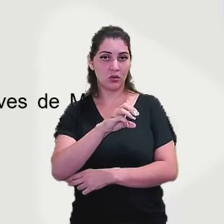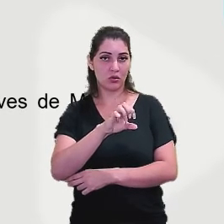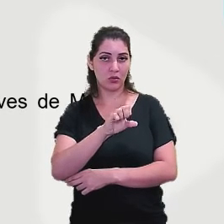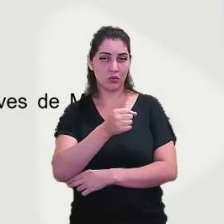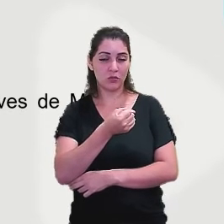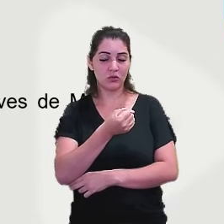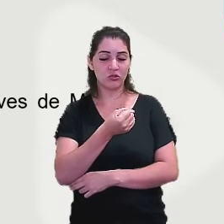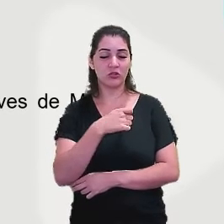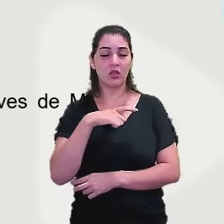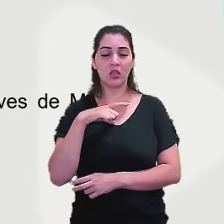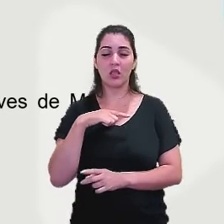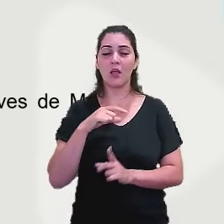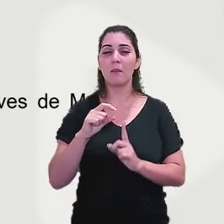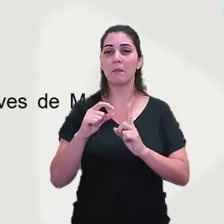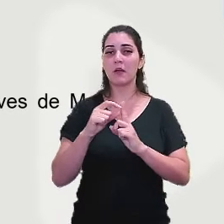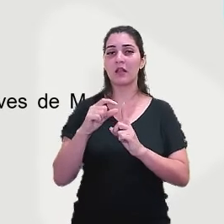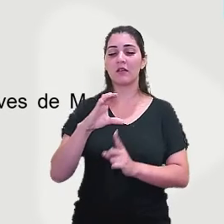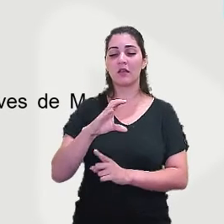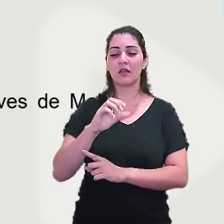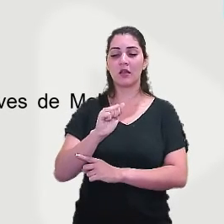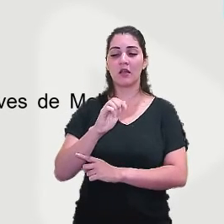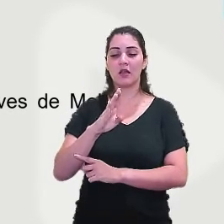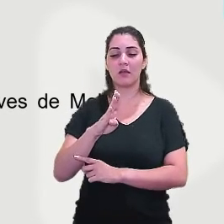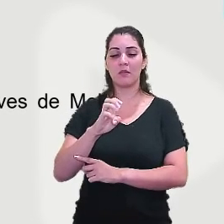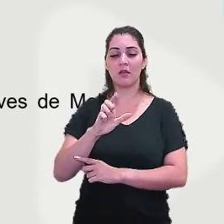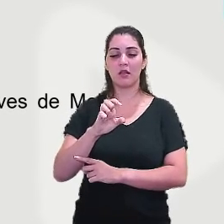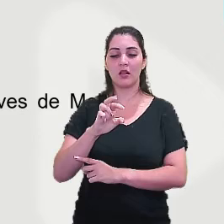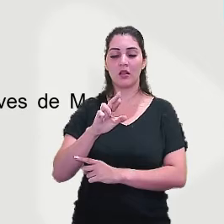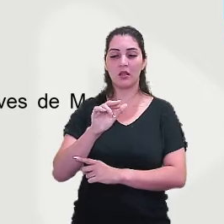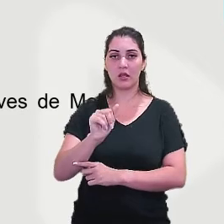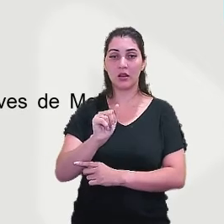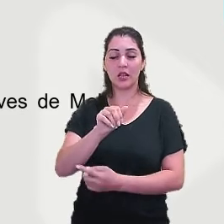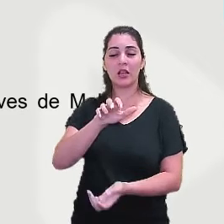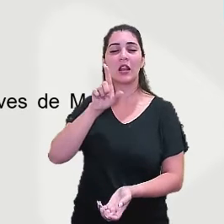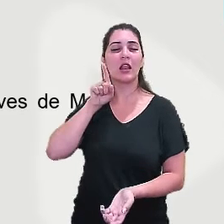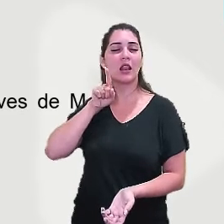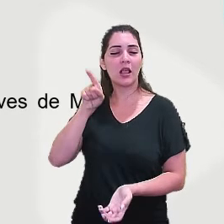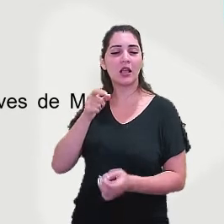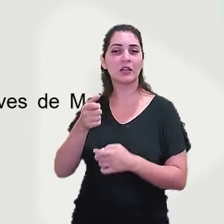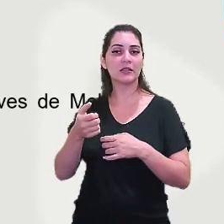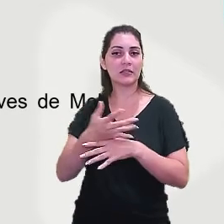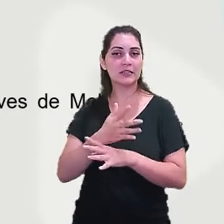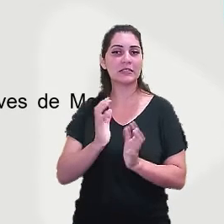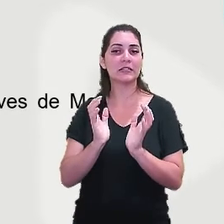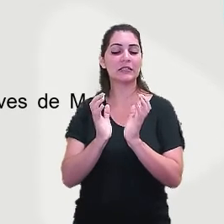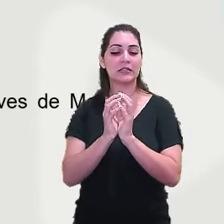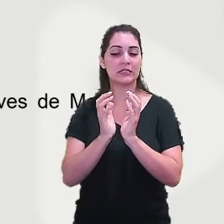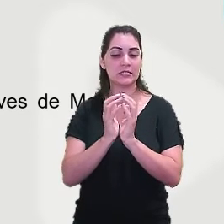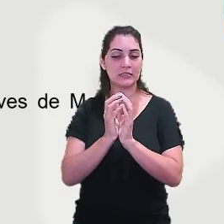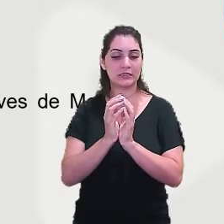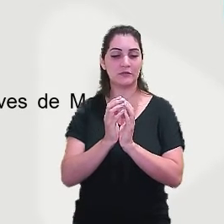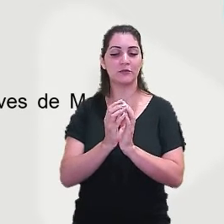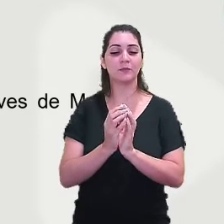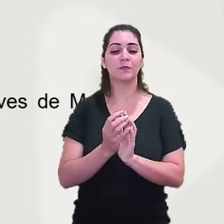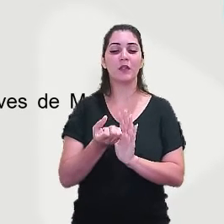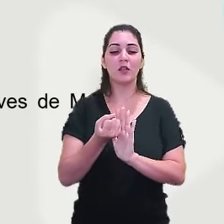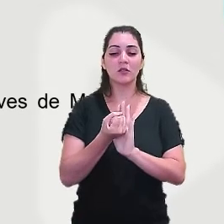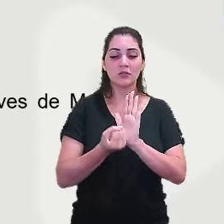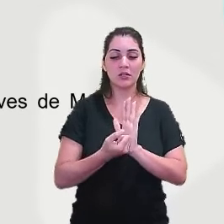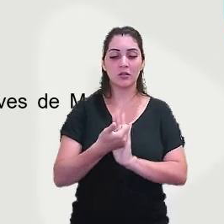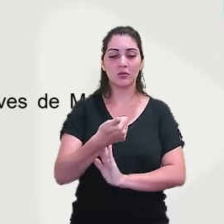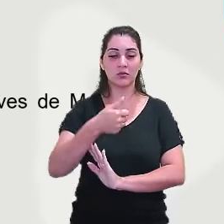tendo aterrorizado a região do Recife, nos anos finais do século XVII, e esse é Cabeleireira,